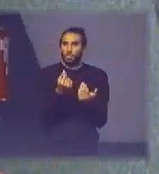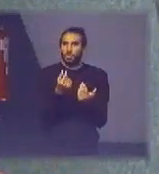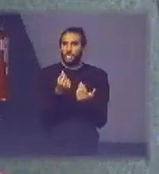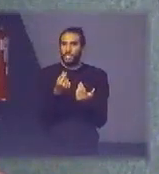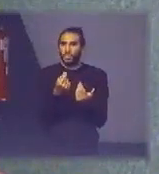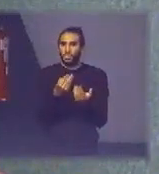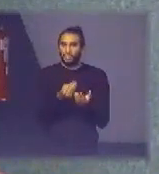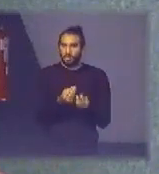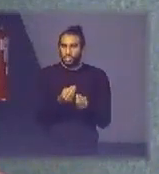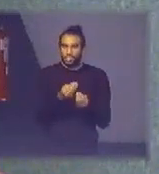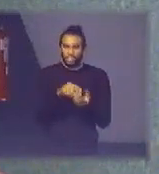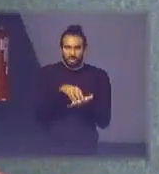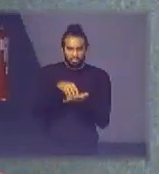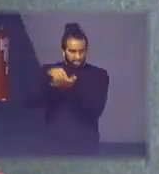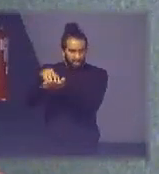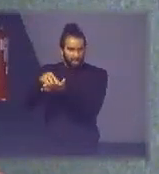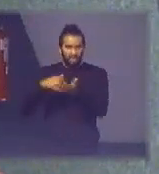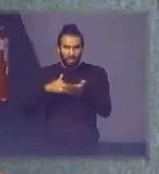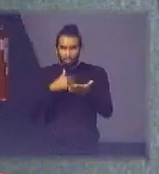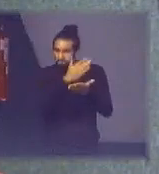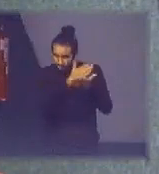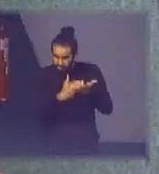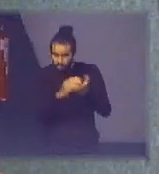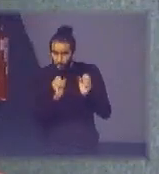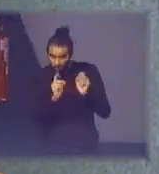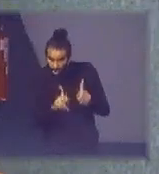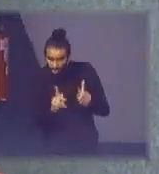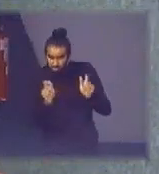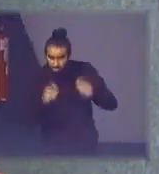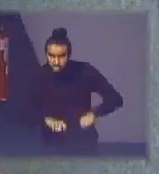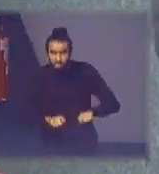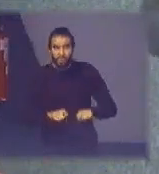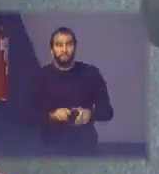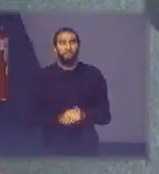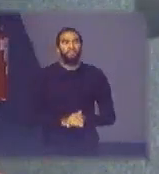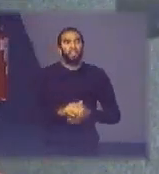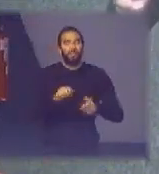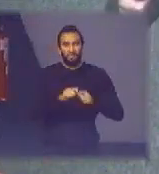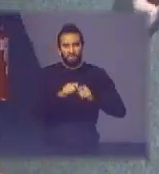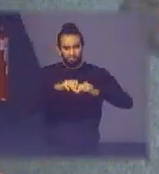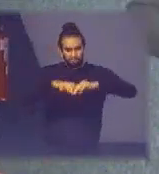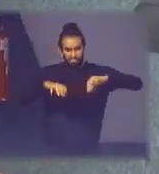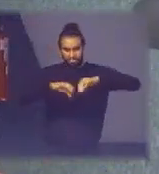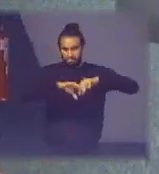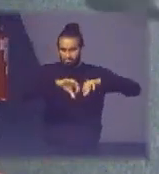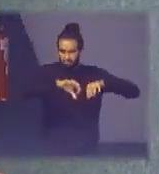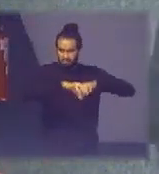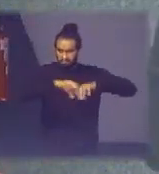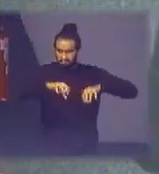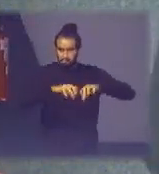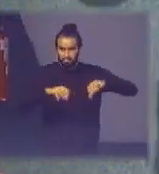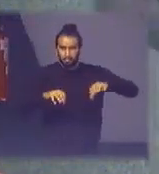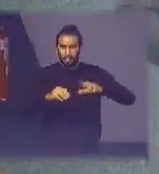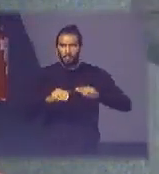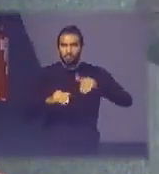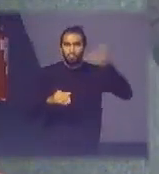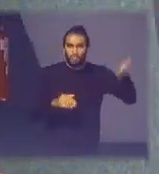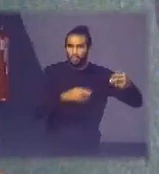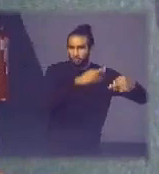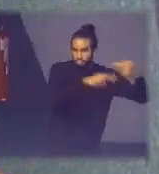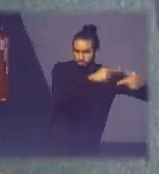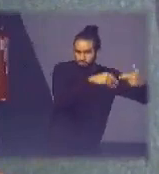contrata uma empresa só de logística vai lá pega as pilhas separado pega as lâmpadas uma vai para um tipo de